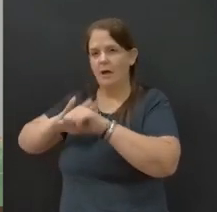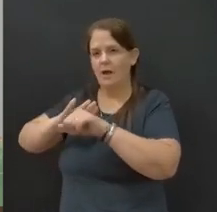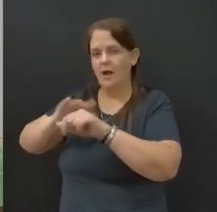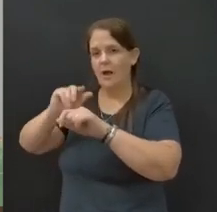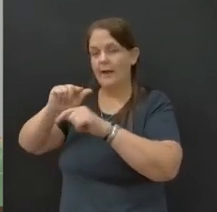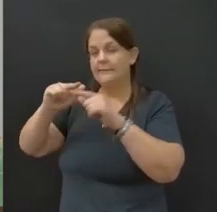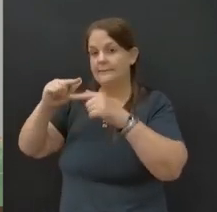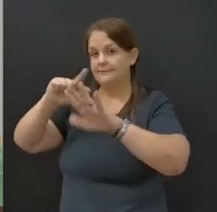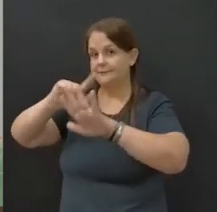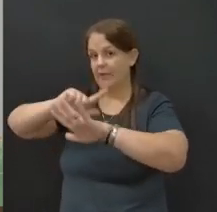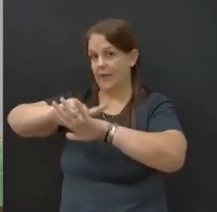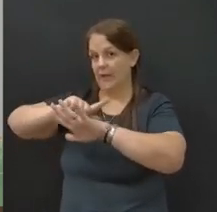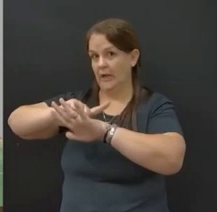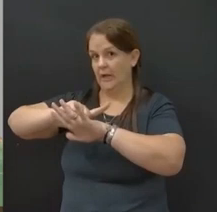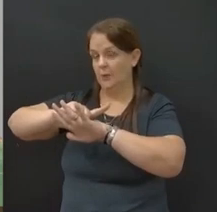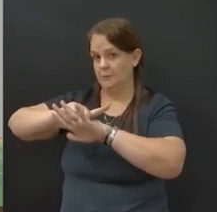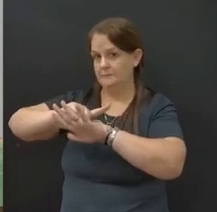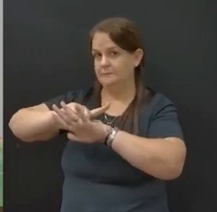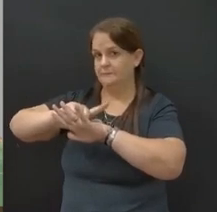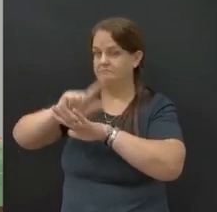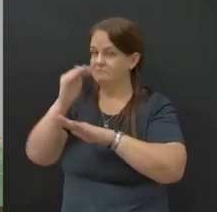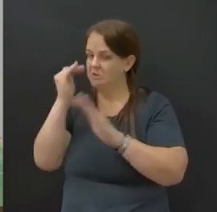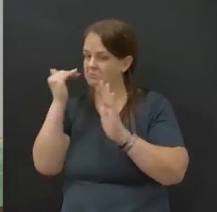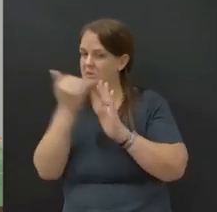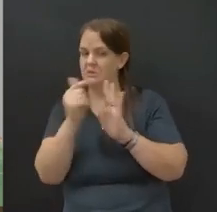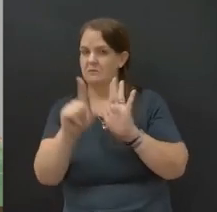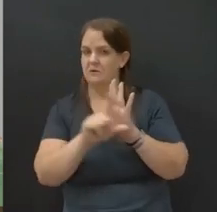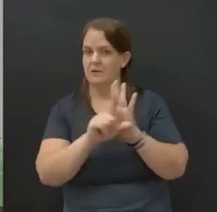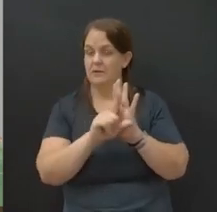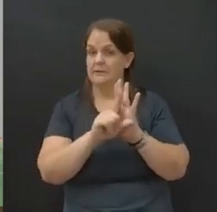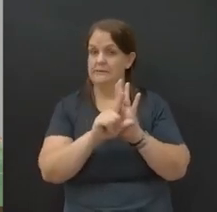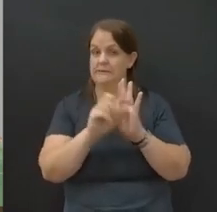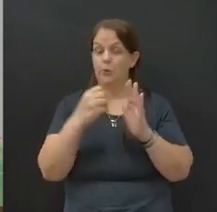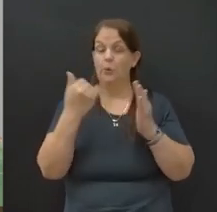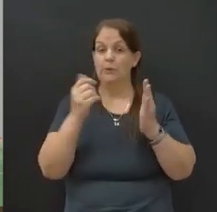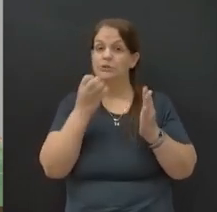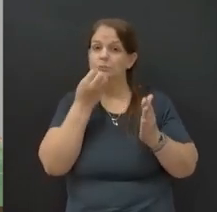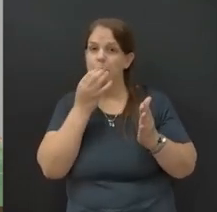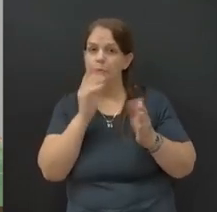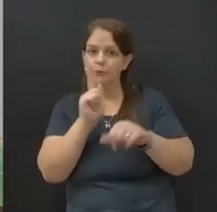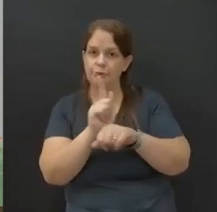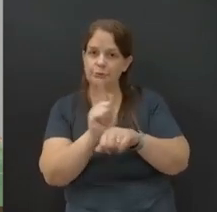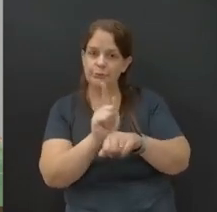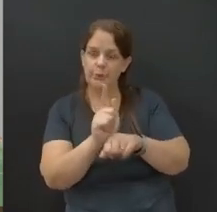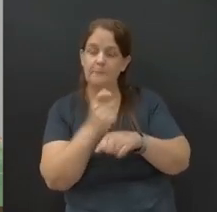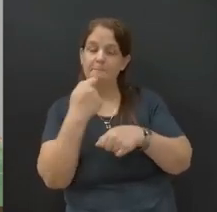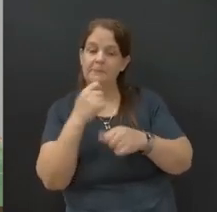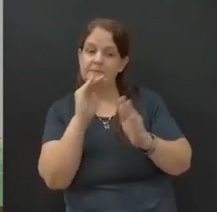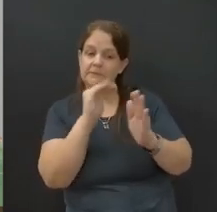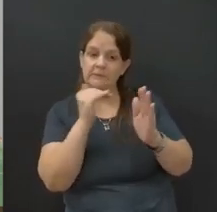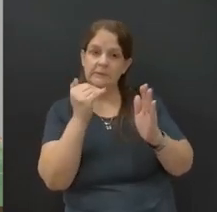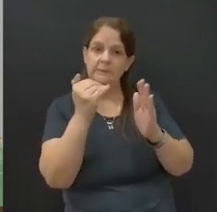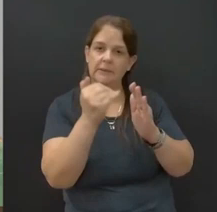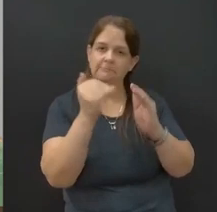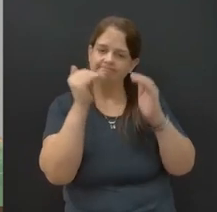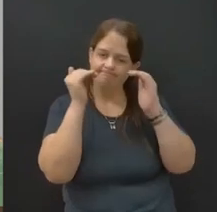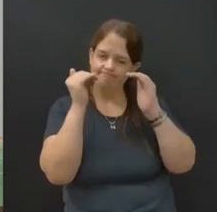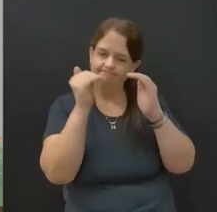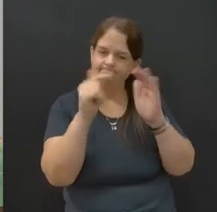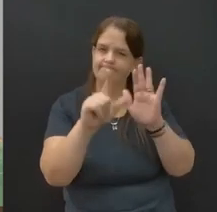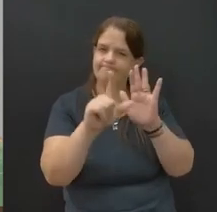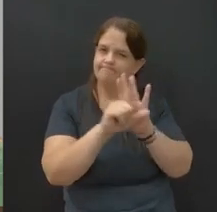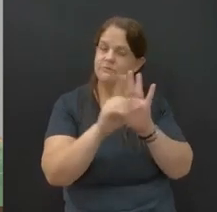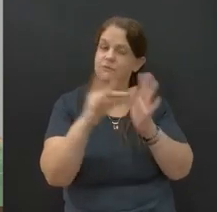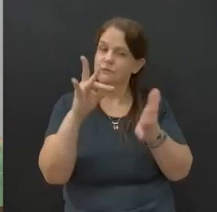casa de leis. Ser um bom gestor, inclusive, passa por respeitar aqueles que, de fato,